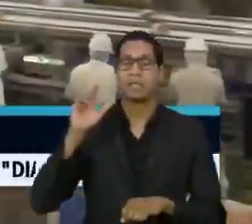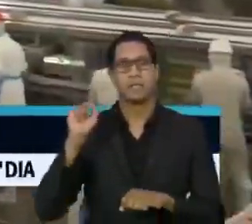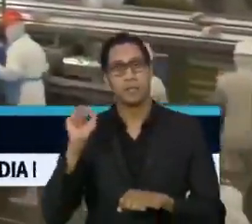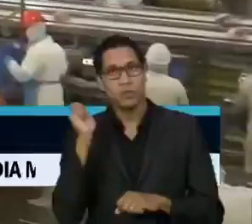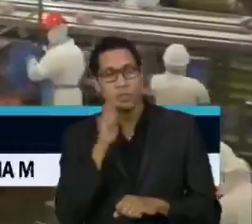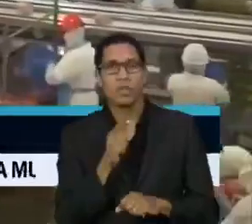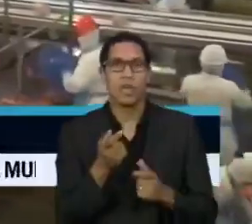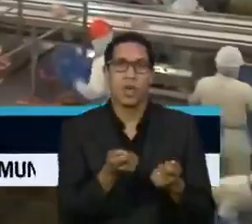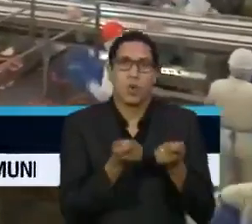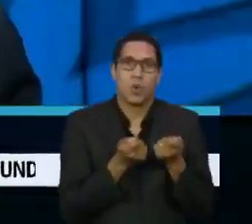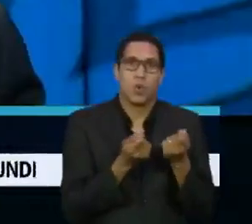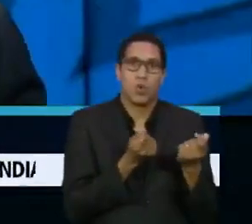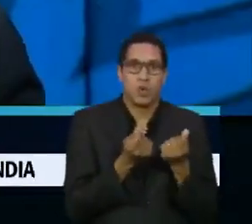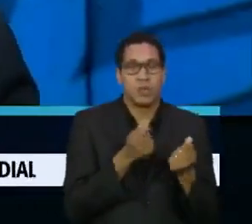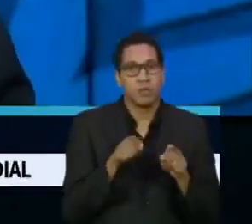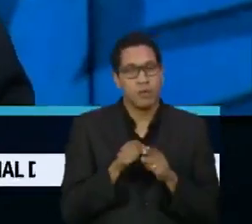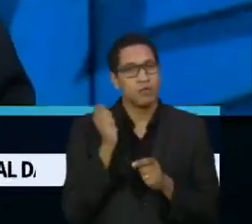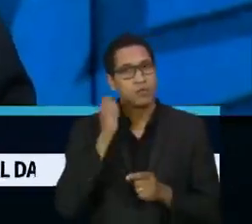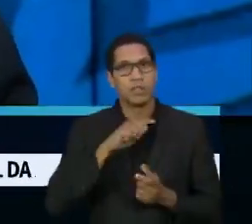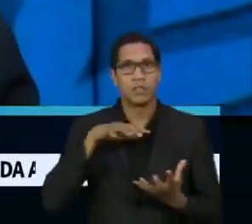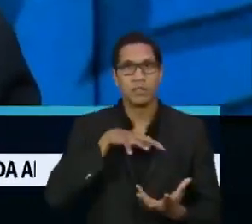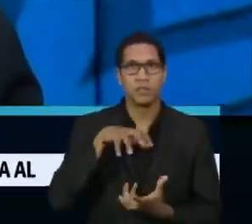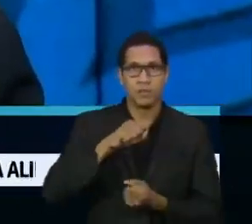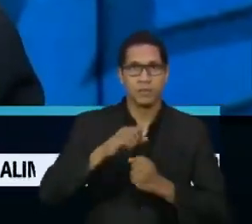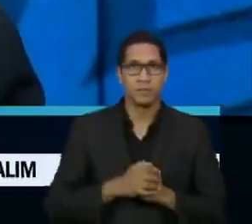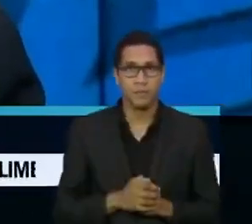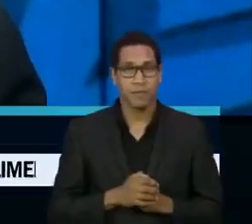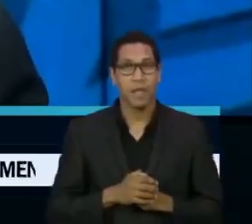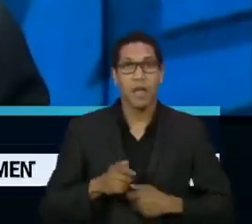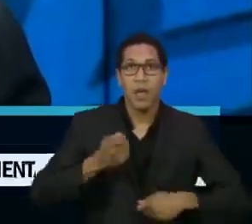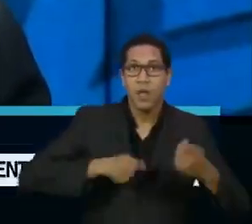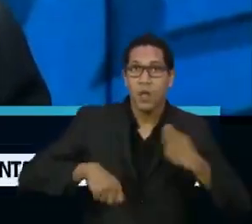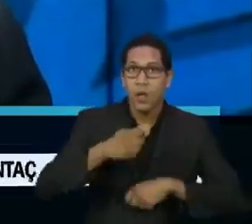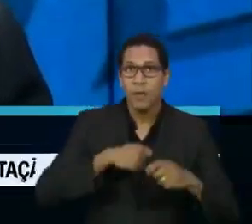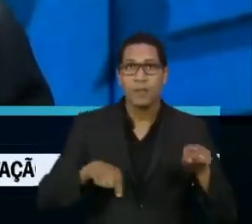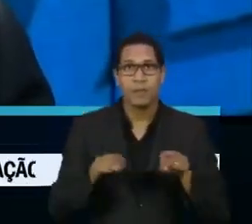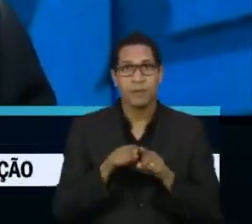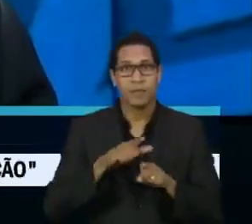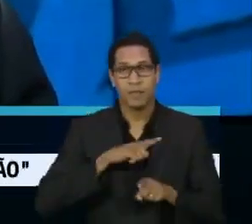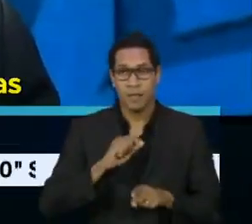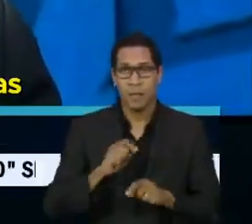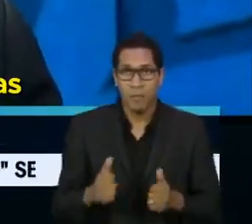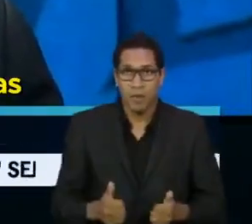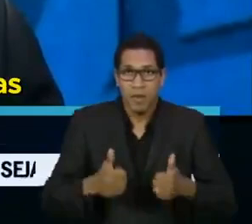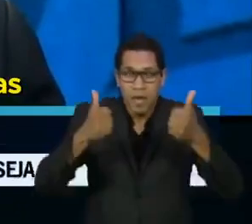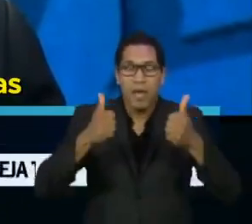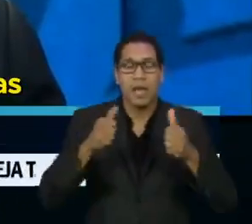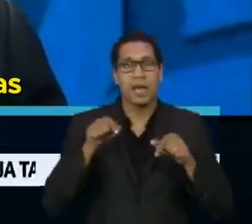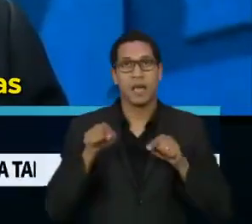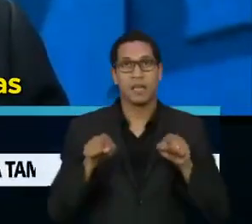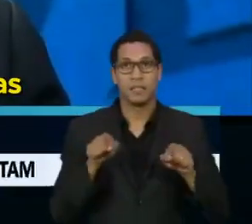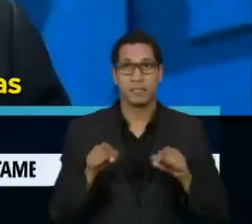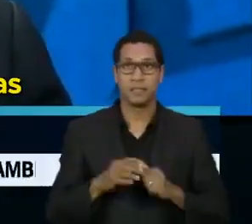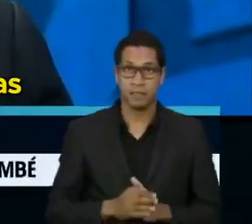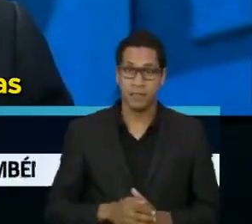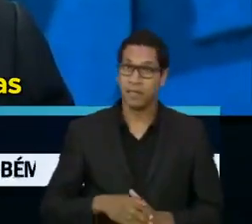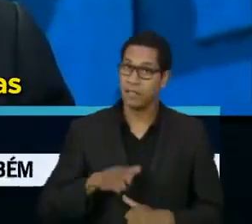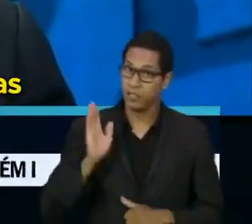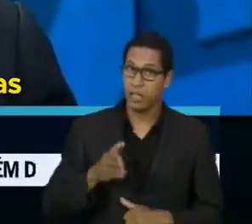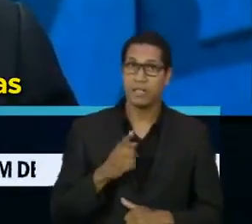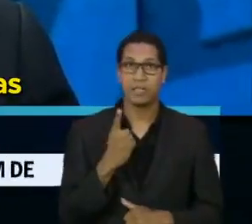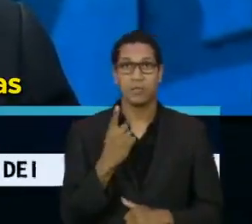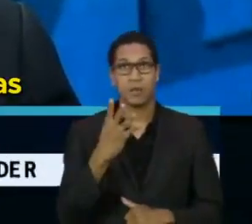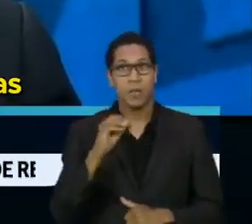e de maneira mais sustentável. Os impactos do Covid-19 fizeram a situação pior. A pandemia deixou um adicional de